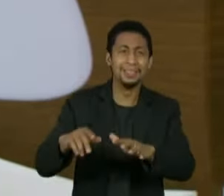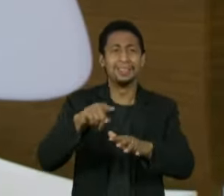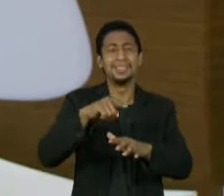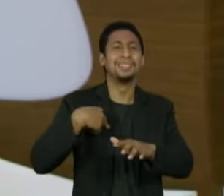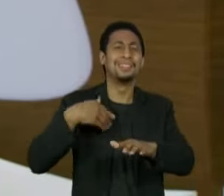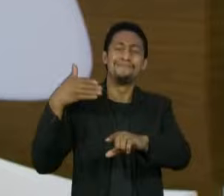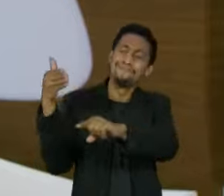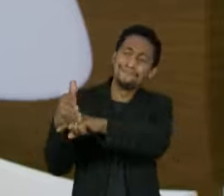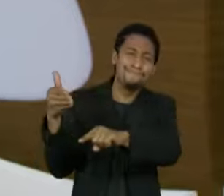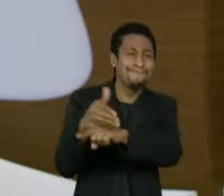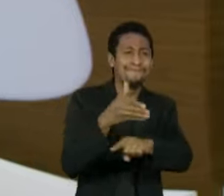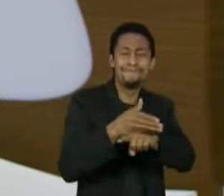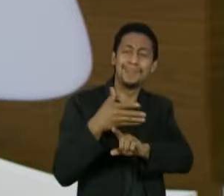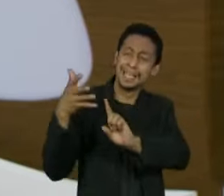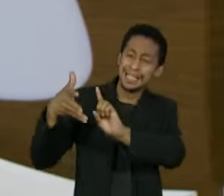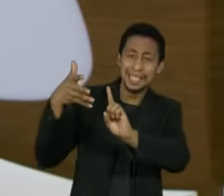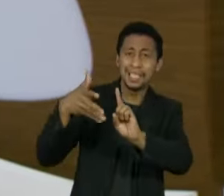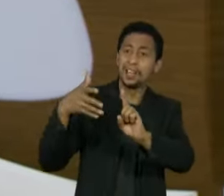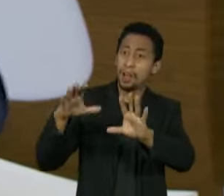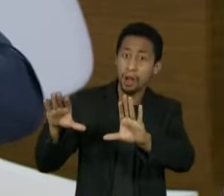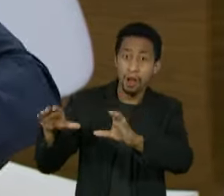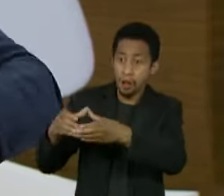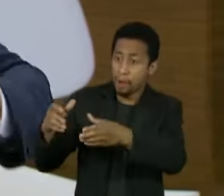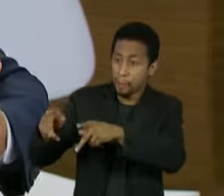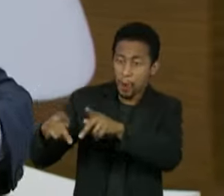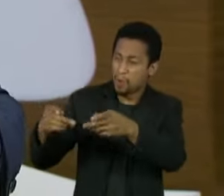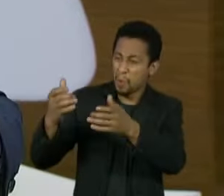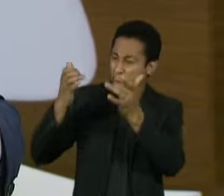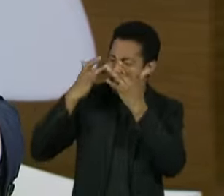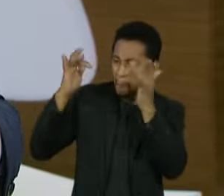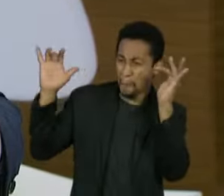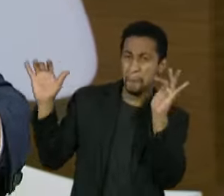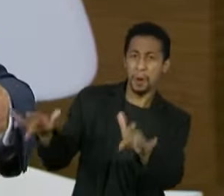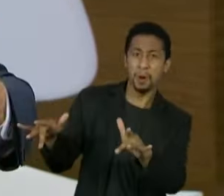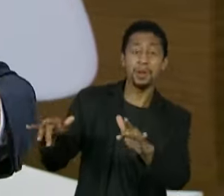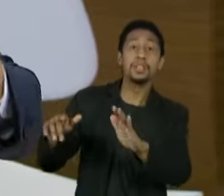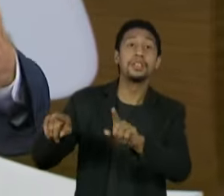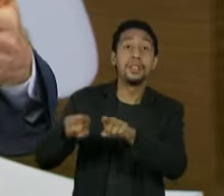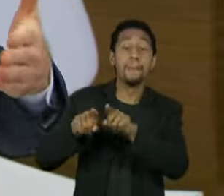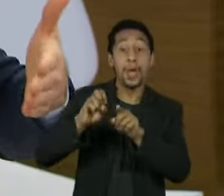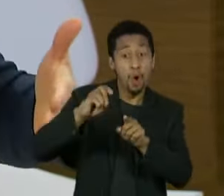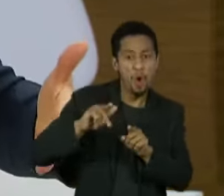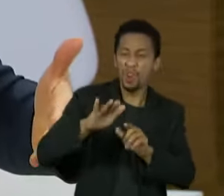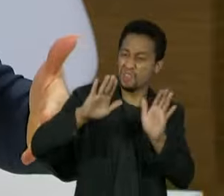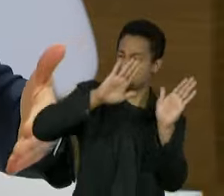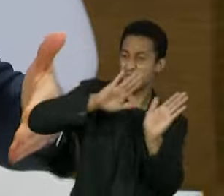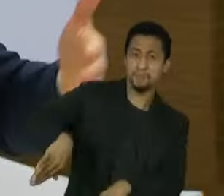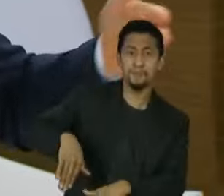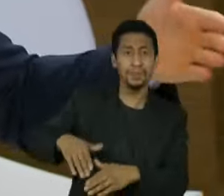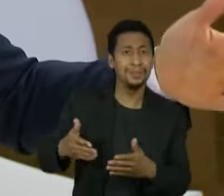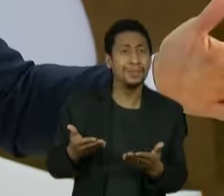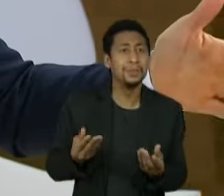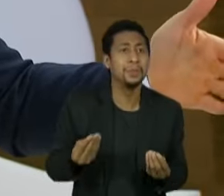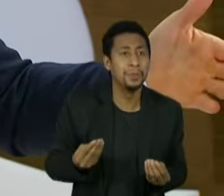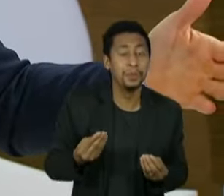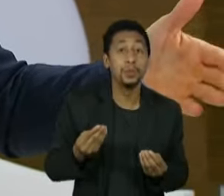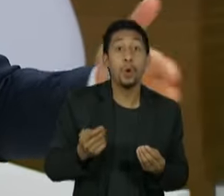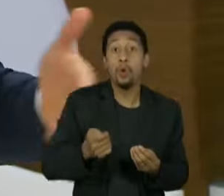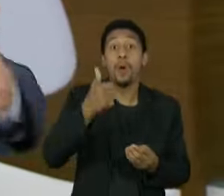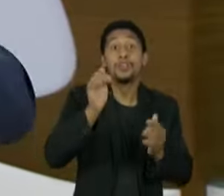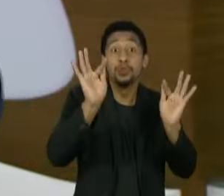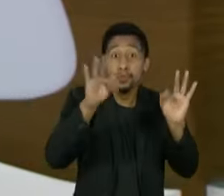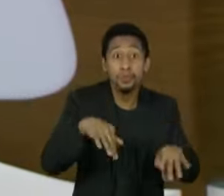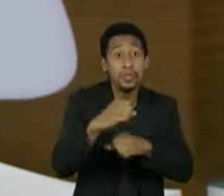participação da sociedade civil, criminaliza a ONGs, já tem motivo suficiente, só que nós estamos terminando o ano e o ano que vem é um ano